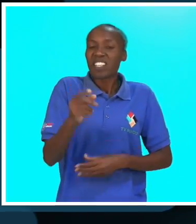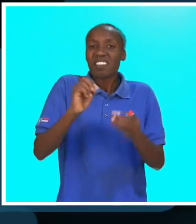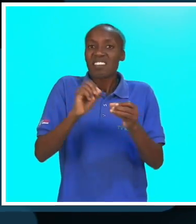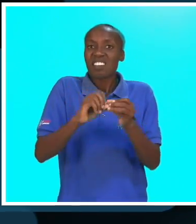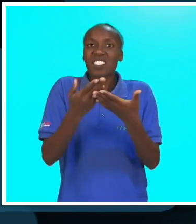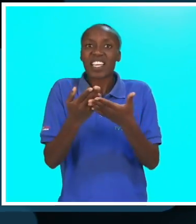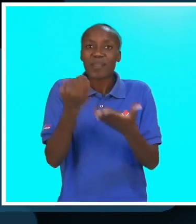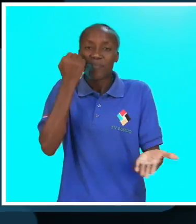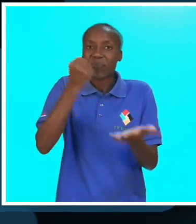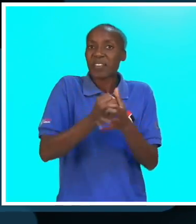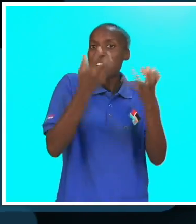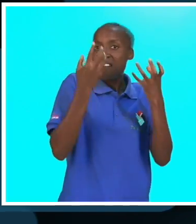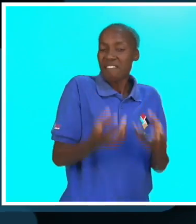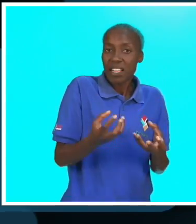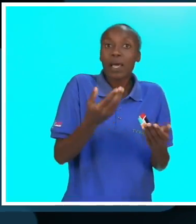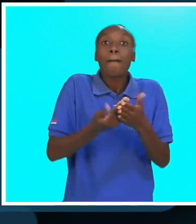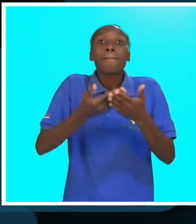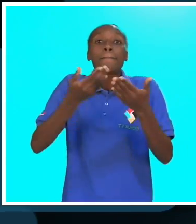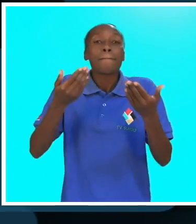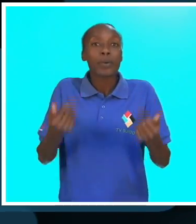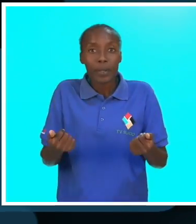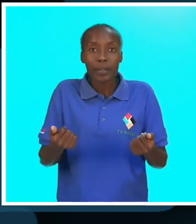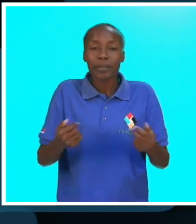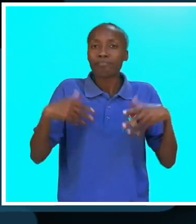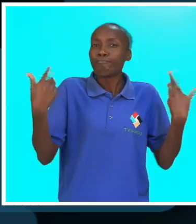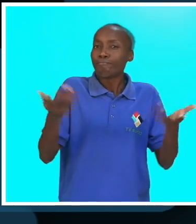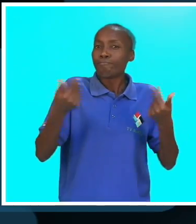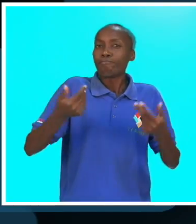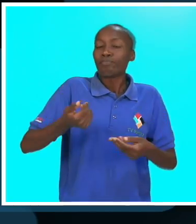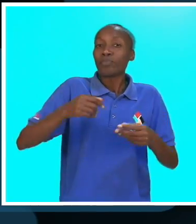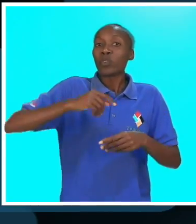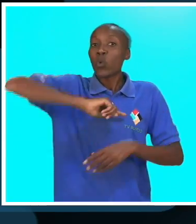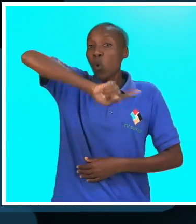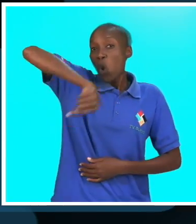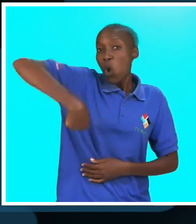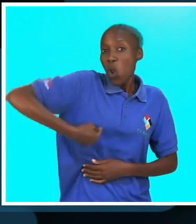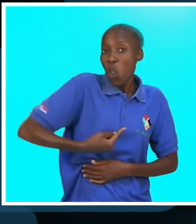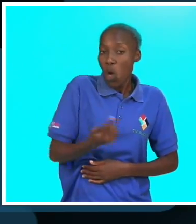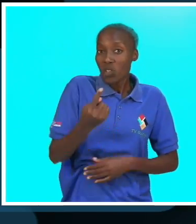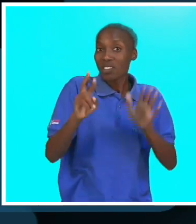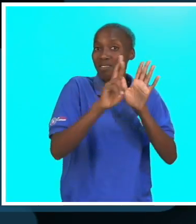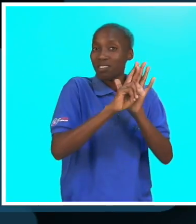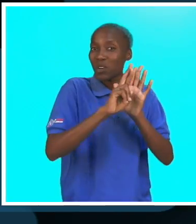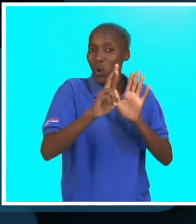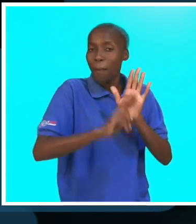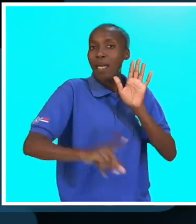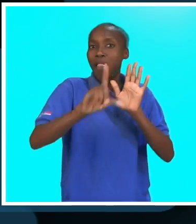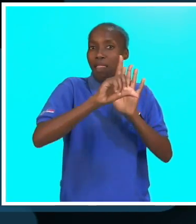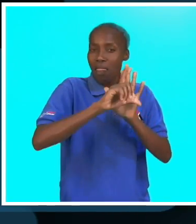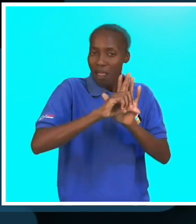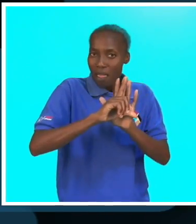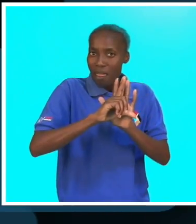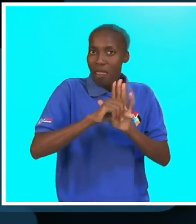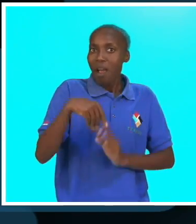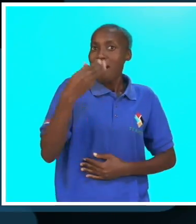licenciar. Mas isso porque o nosso próprio regulamento da lei e a